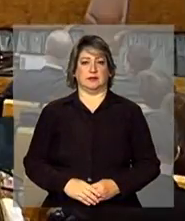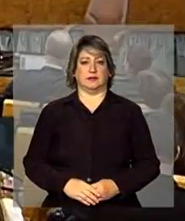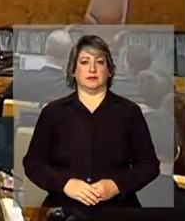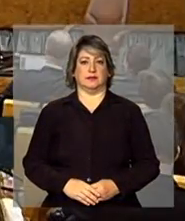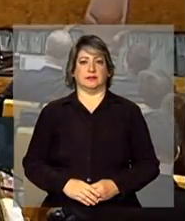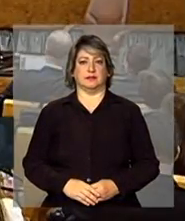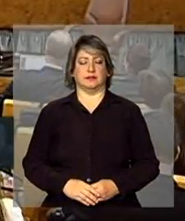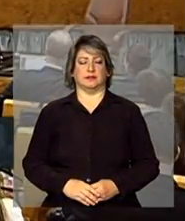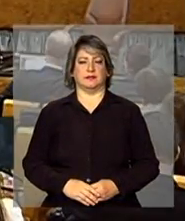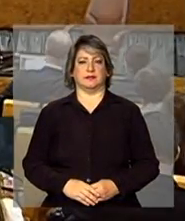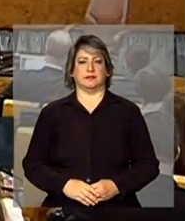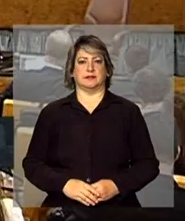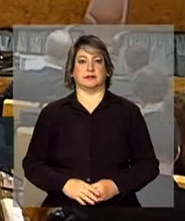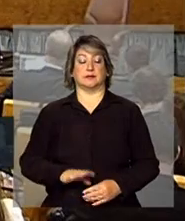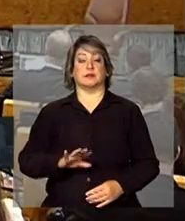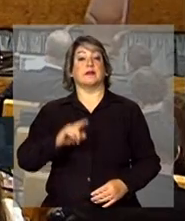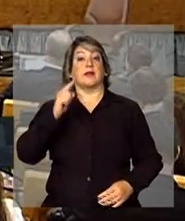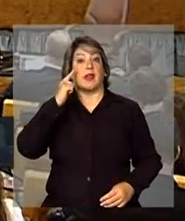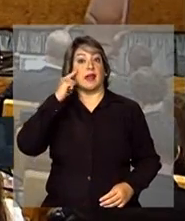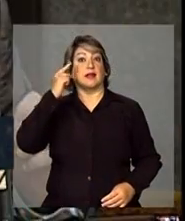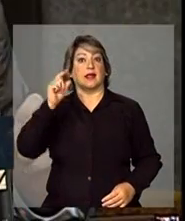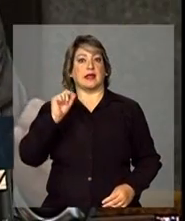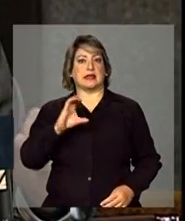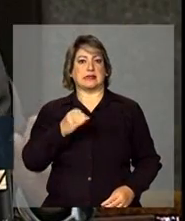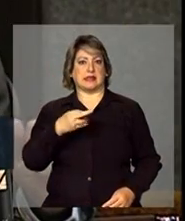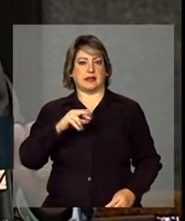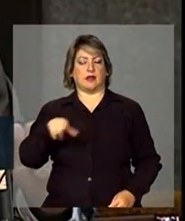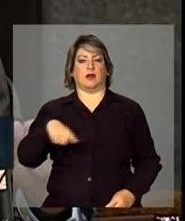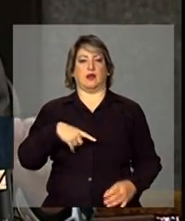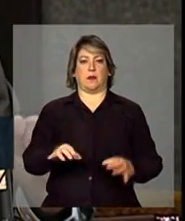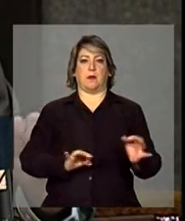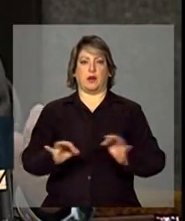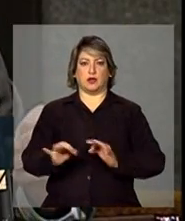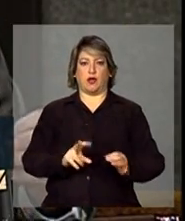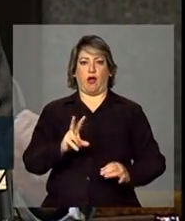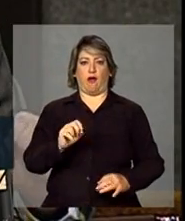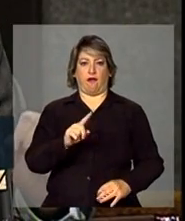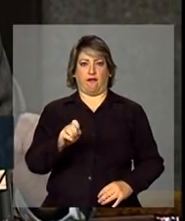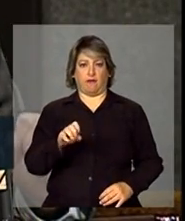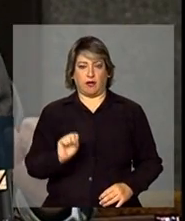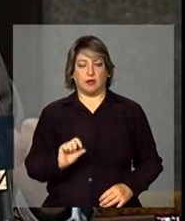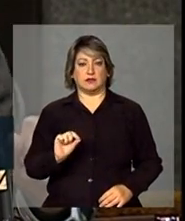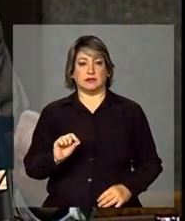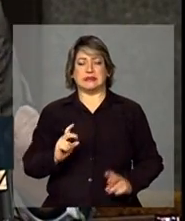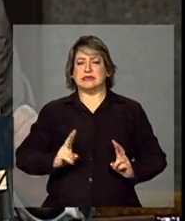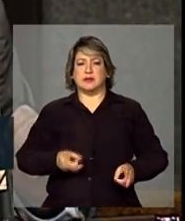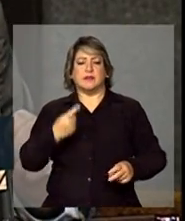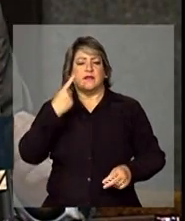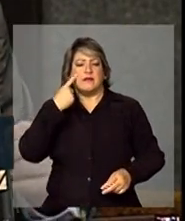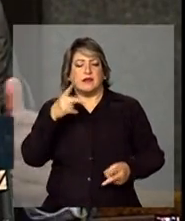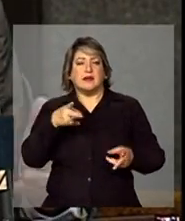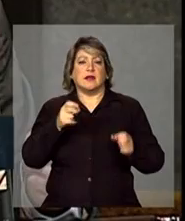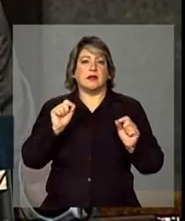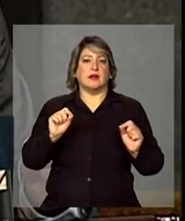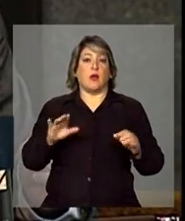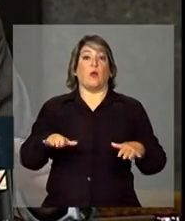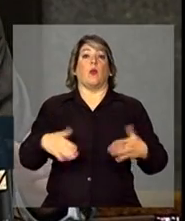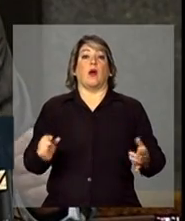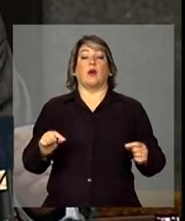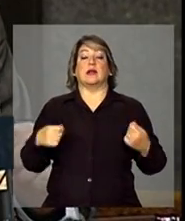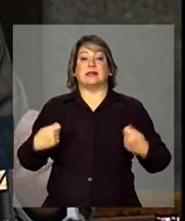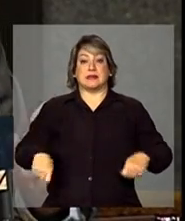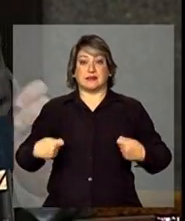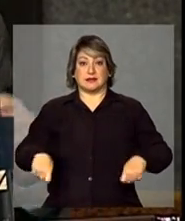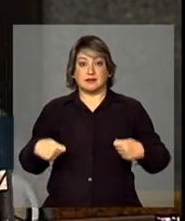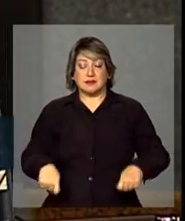A ideia central do projeto Vozes foi sempre tentar identificar as necessidades,